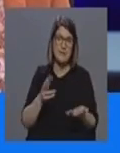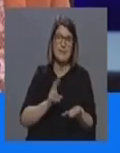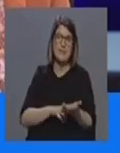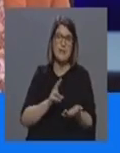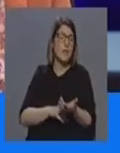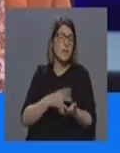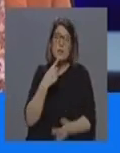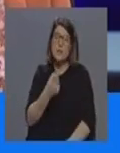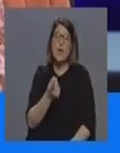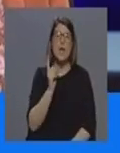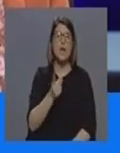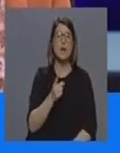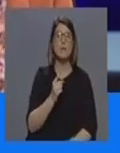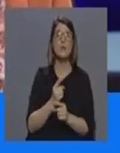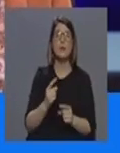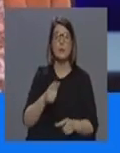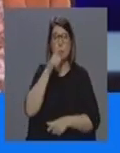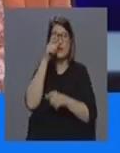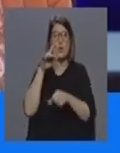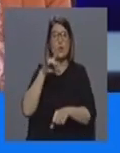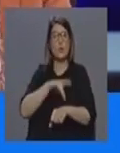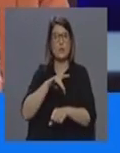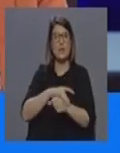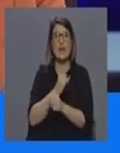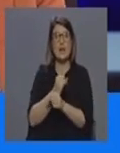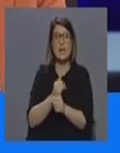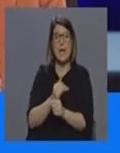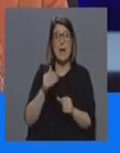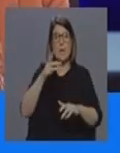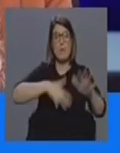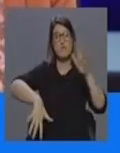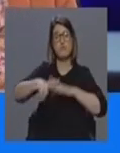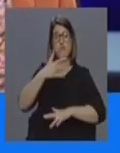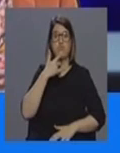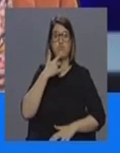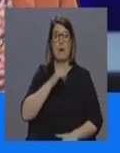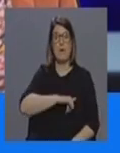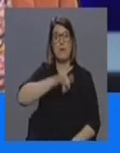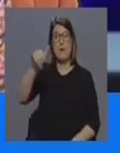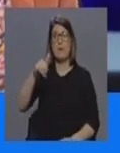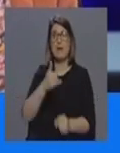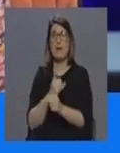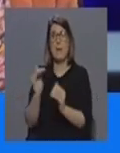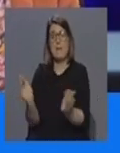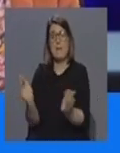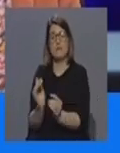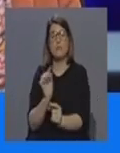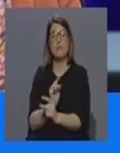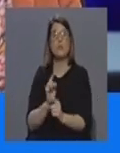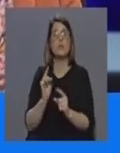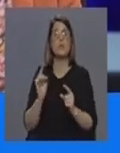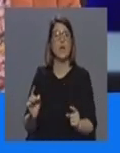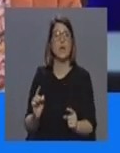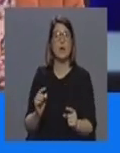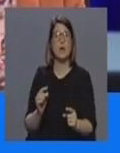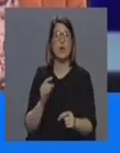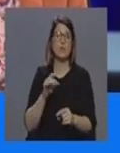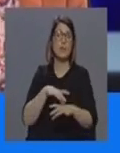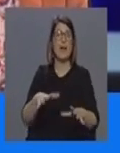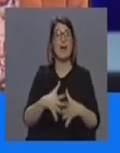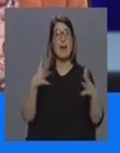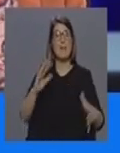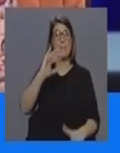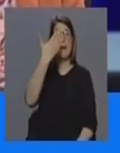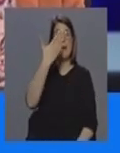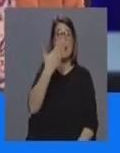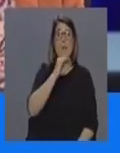tem que ser dito e estamos a deslocar doentes da ilha mais populosa para a ilha menos populosa porque o hospital maior da região não tem condições